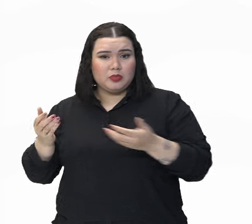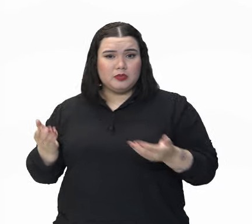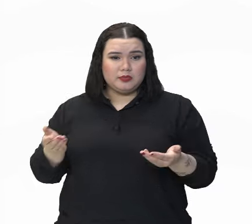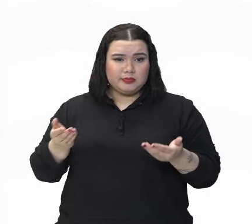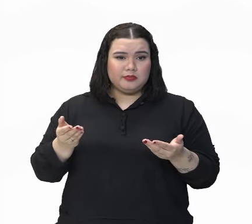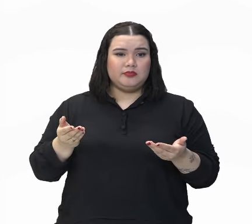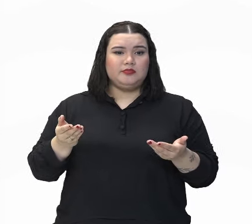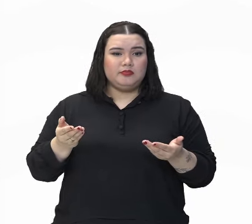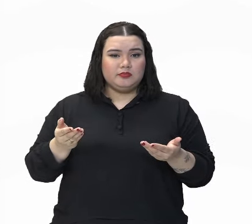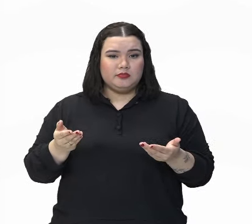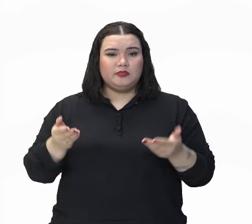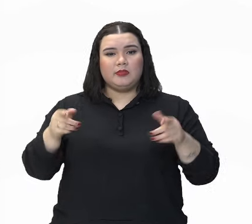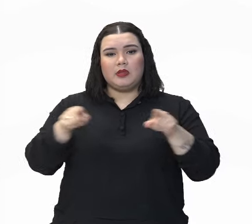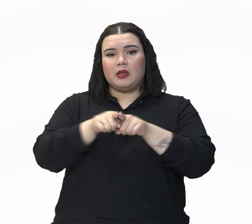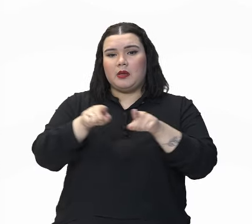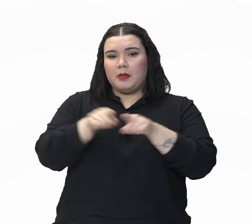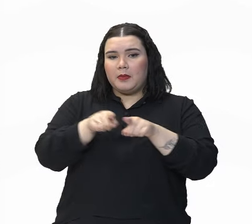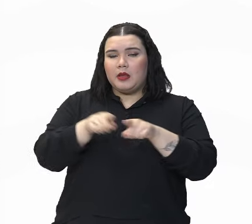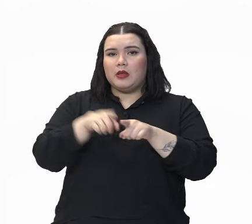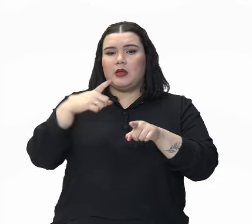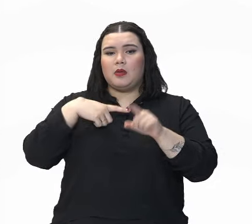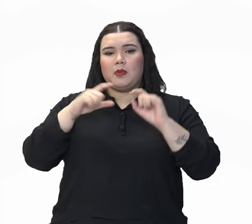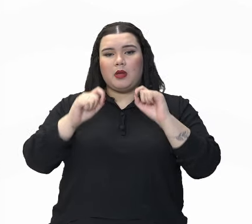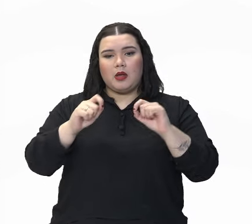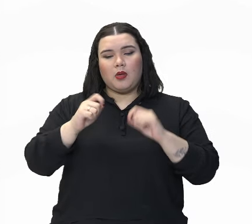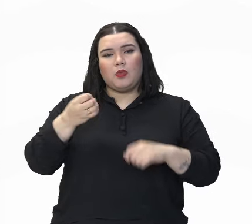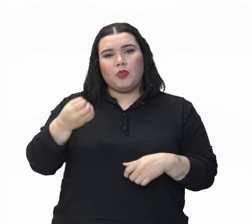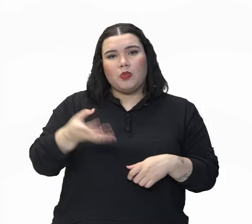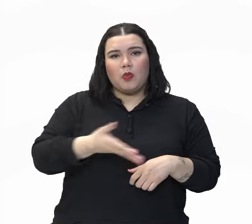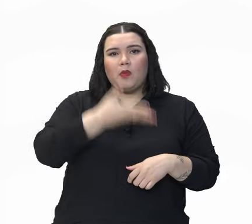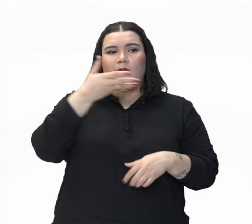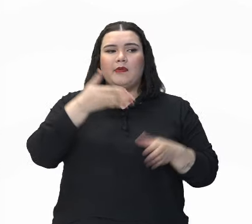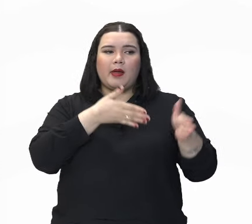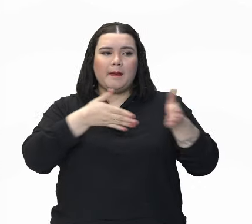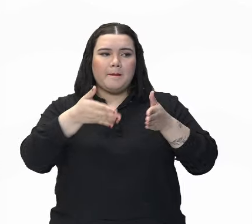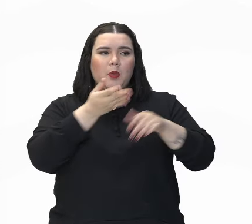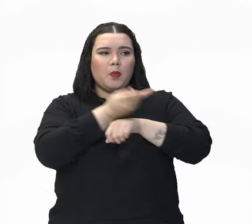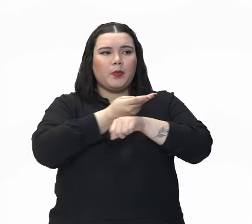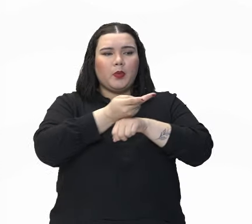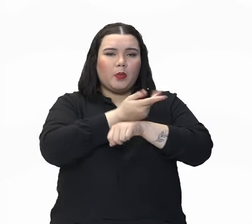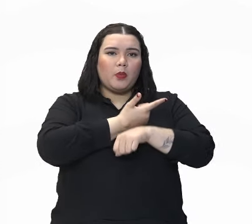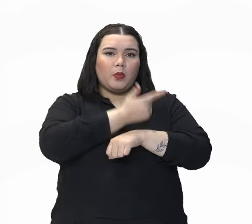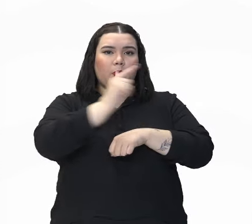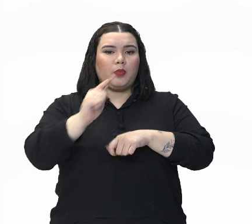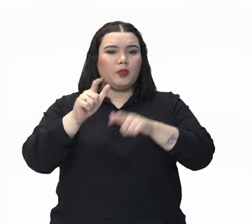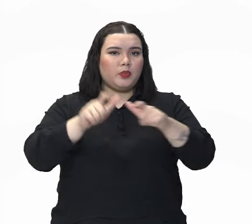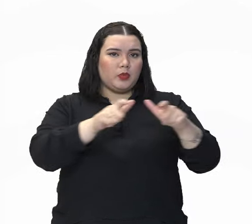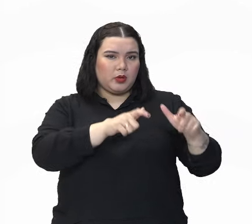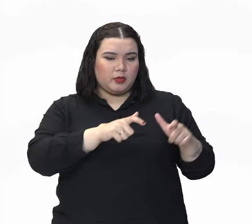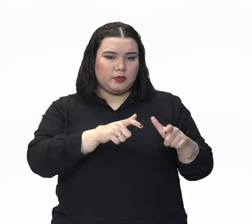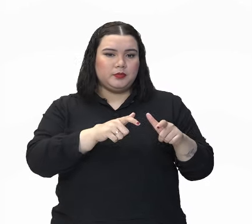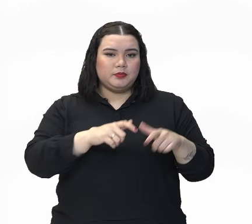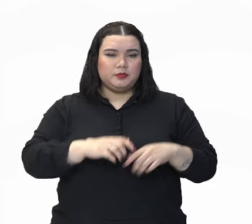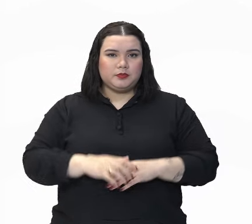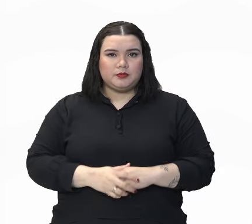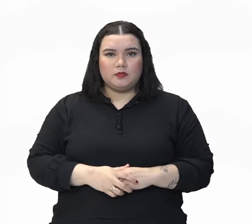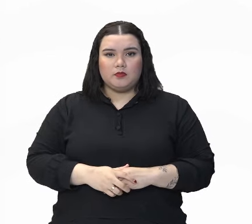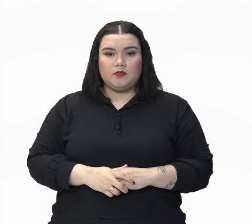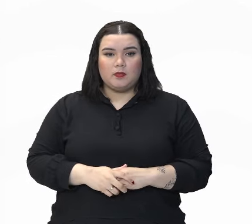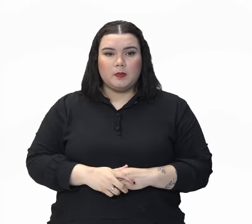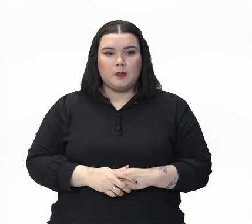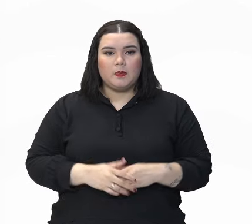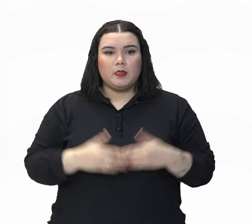alpercatas chiavam de novo no caminho coberto de seixos. Então, no primeiro